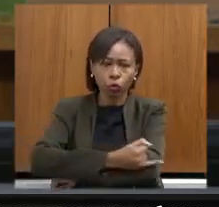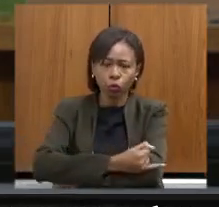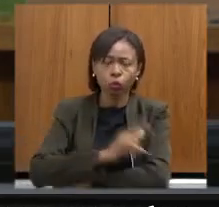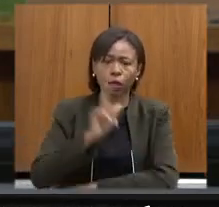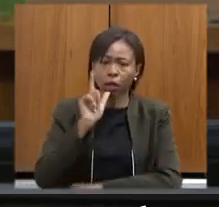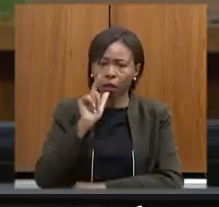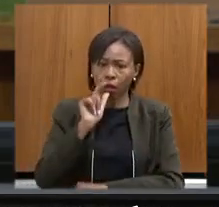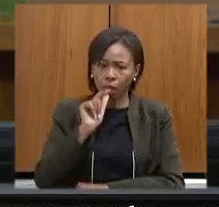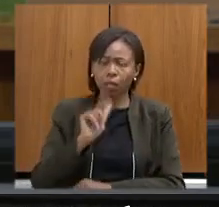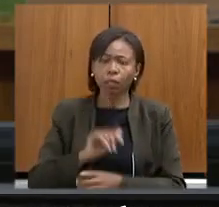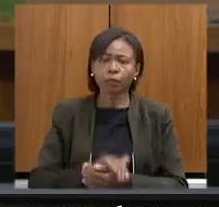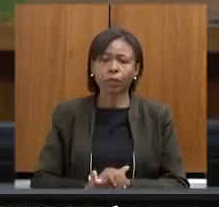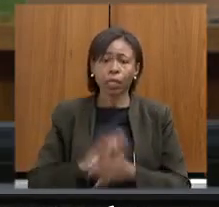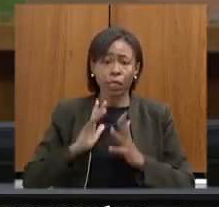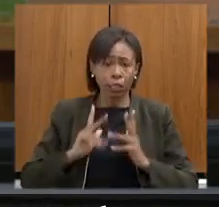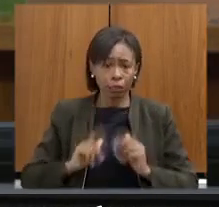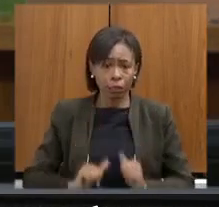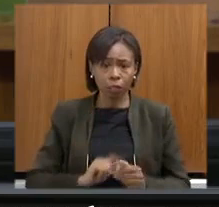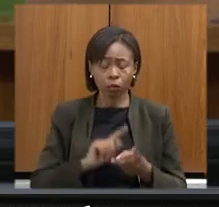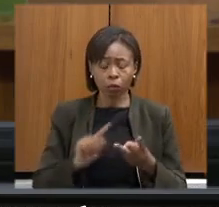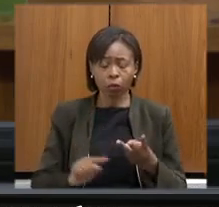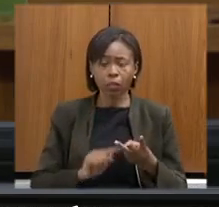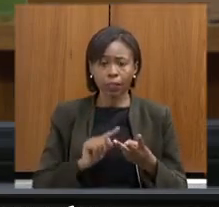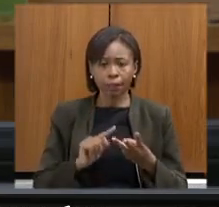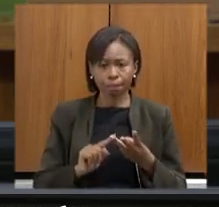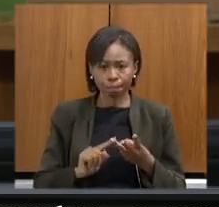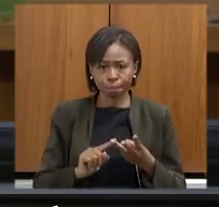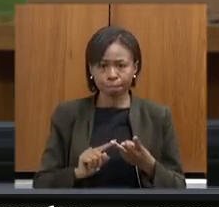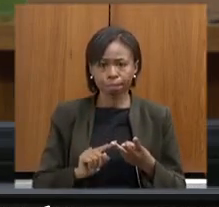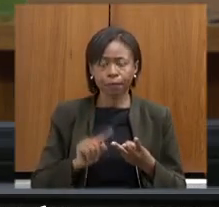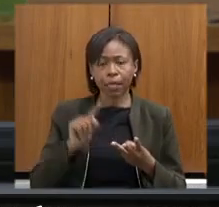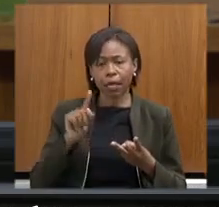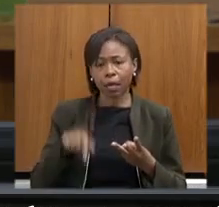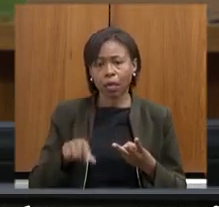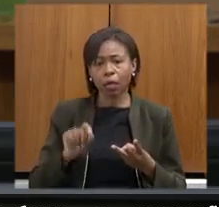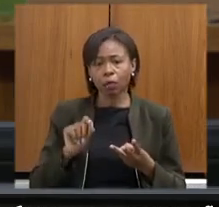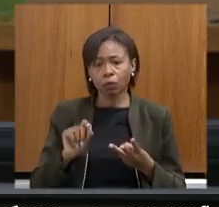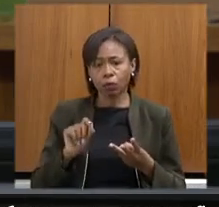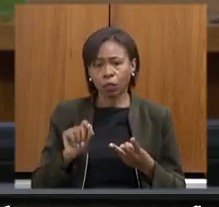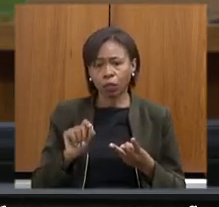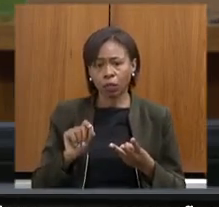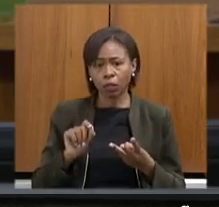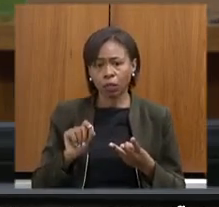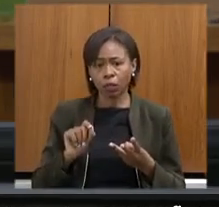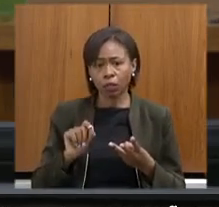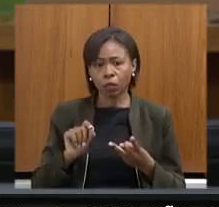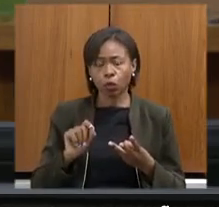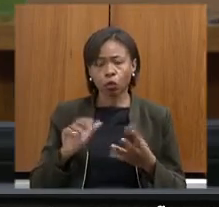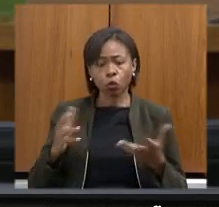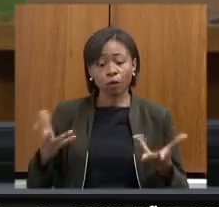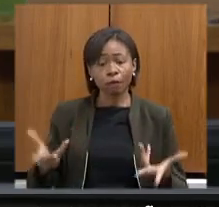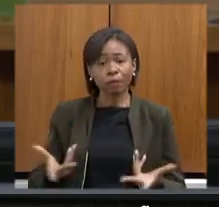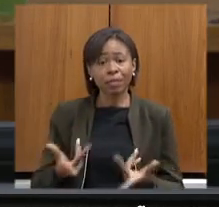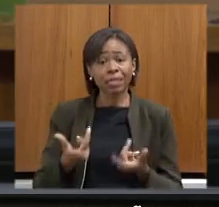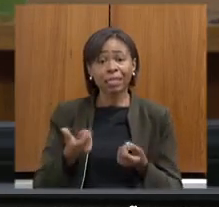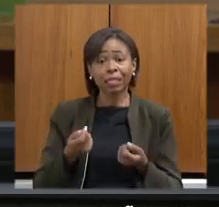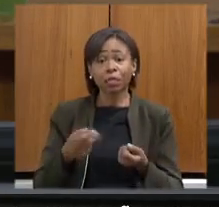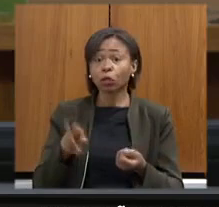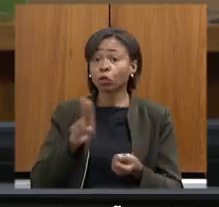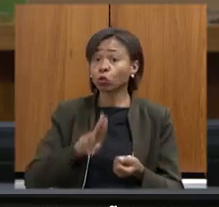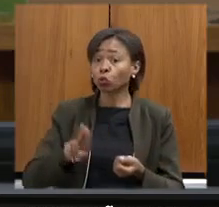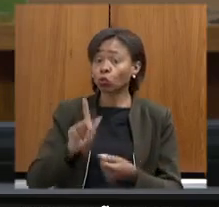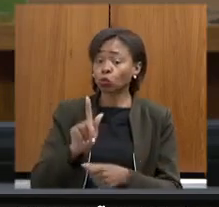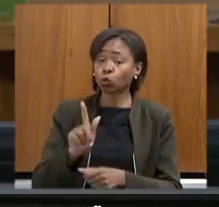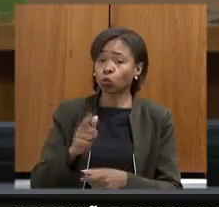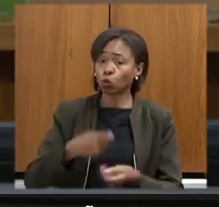e saneamento e o terceiro pilar se dá na eficiência do uso da água ou seja na gestão